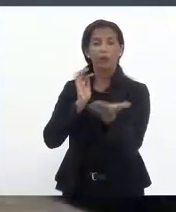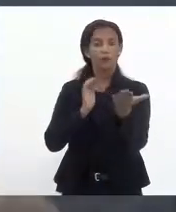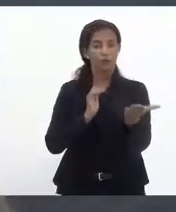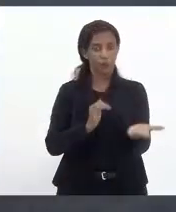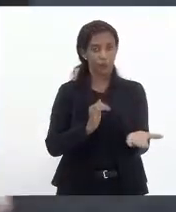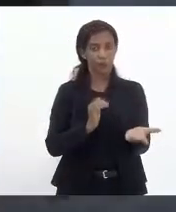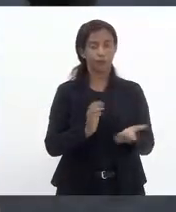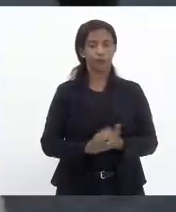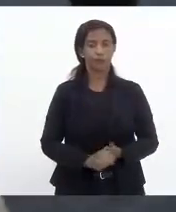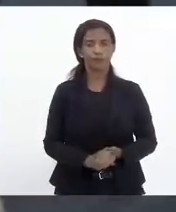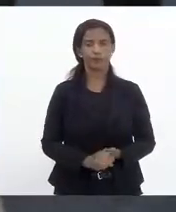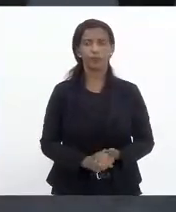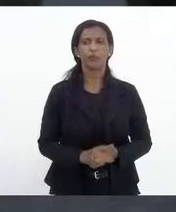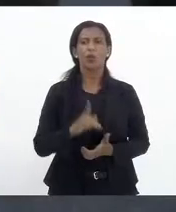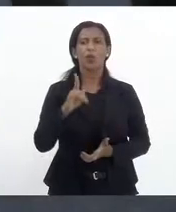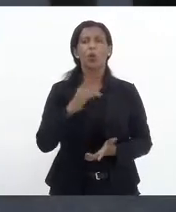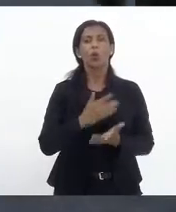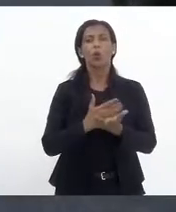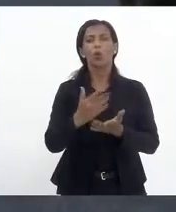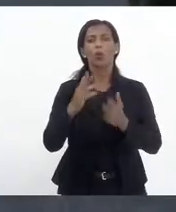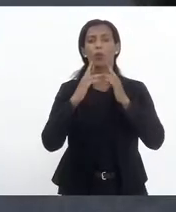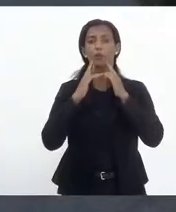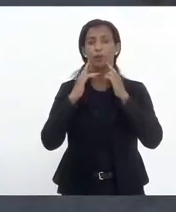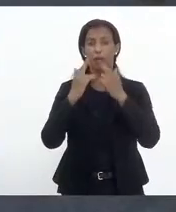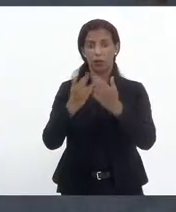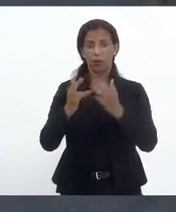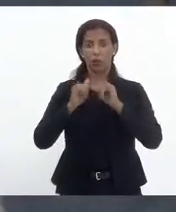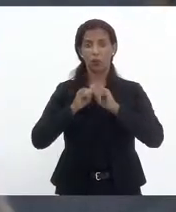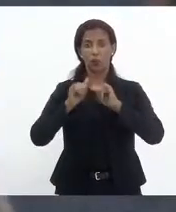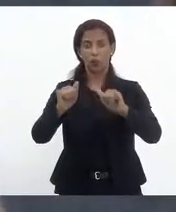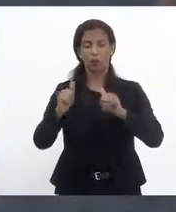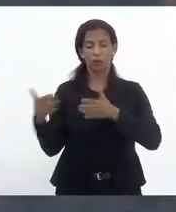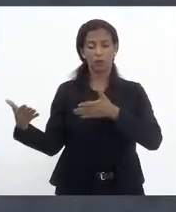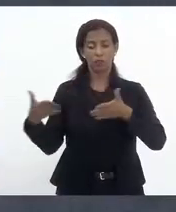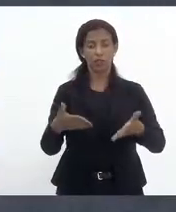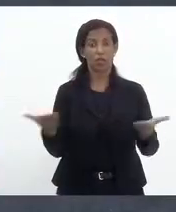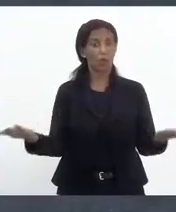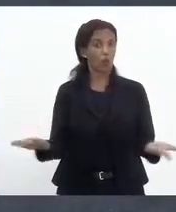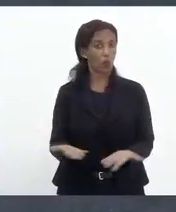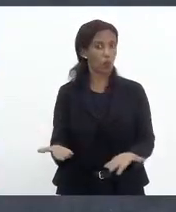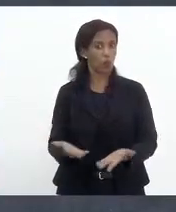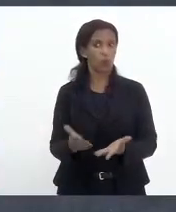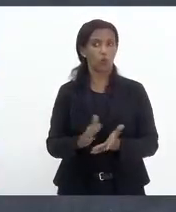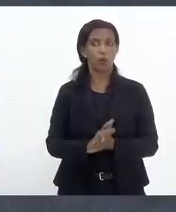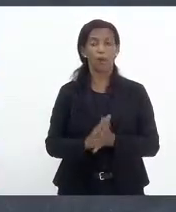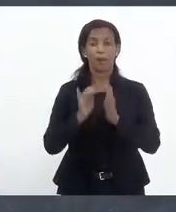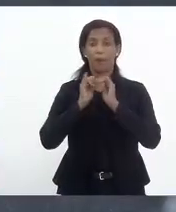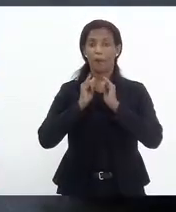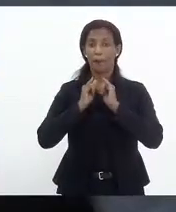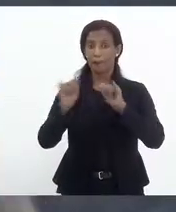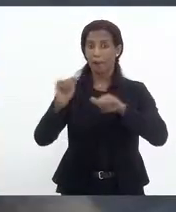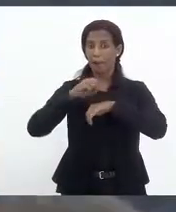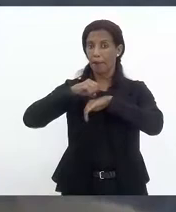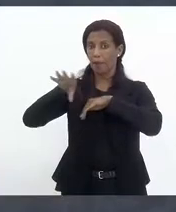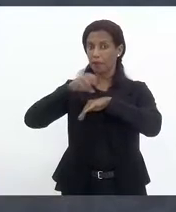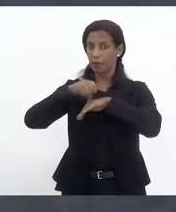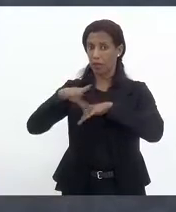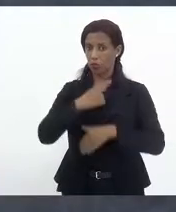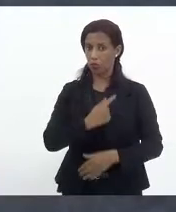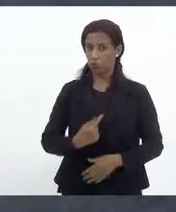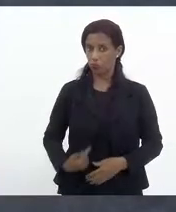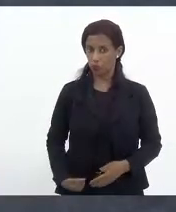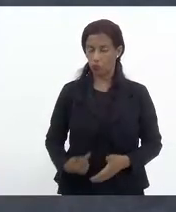Excelência deu o informe aqui logo no início da sessão que está para chegar nessa casa ainda hoje mensagens do governo